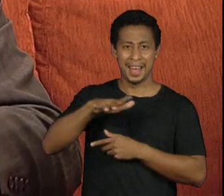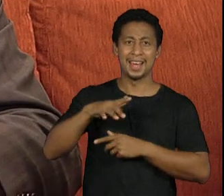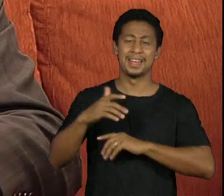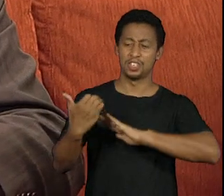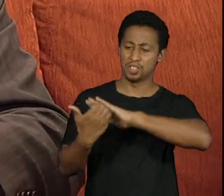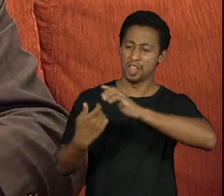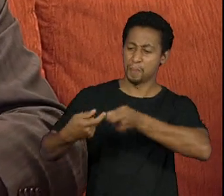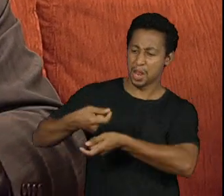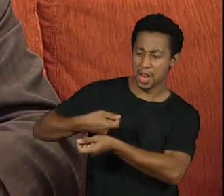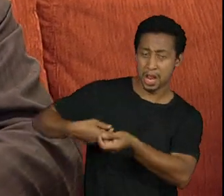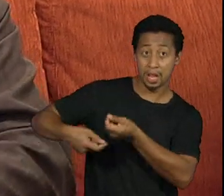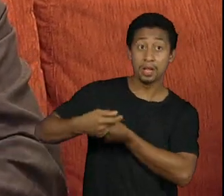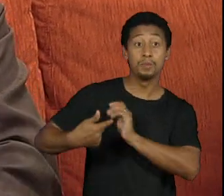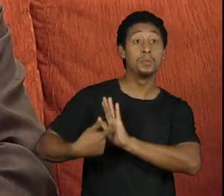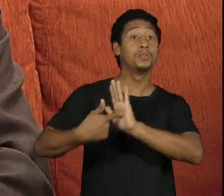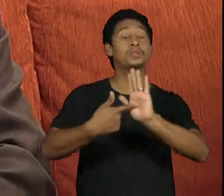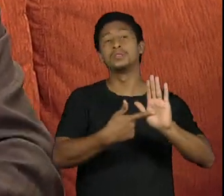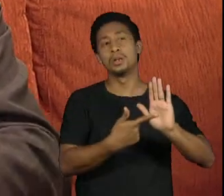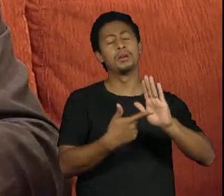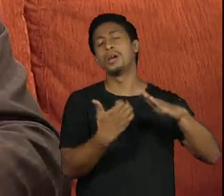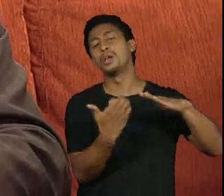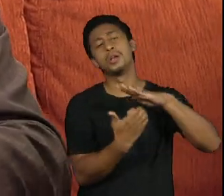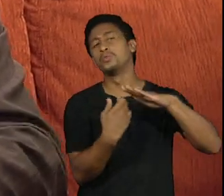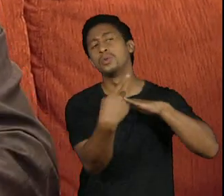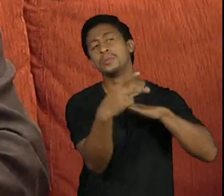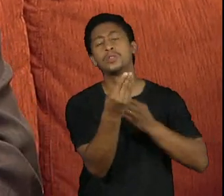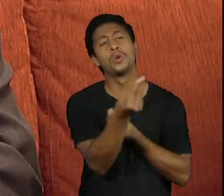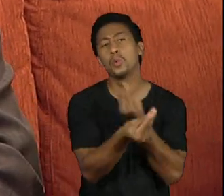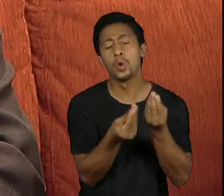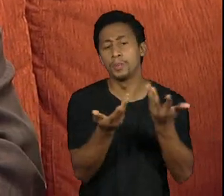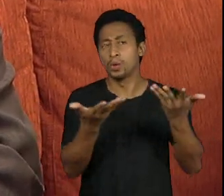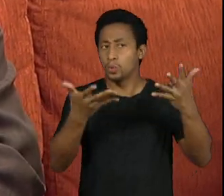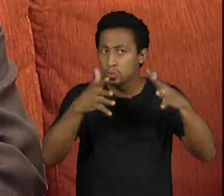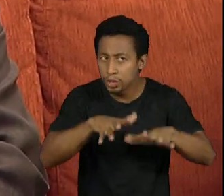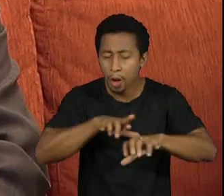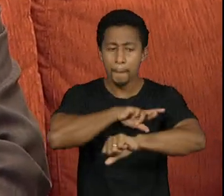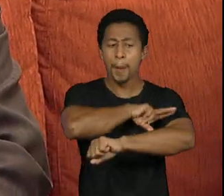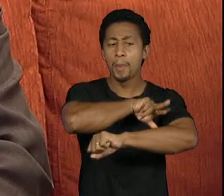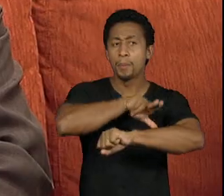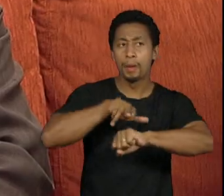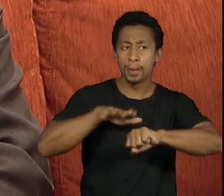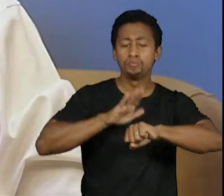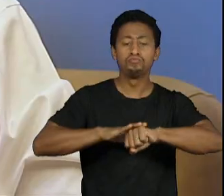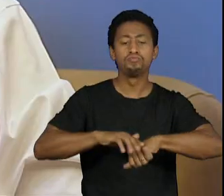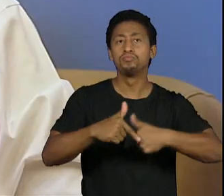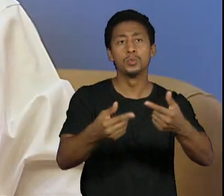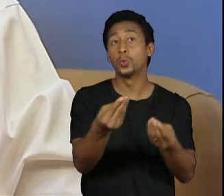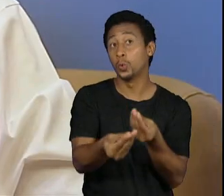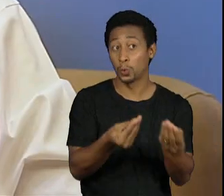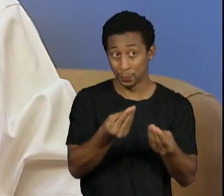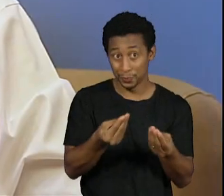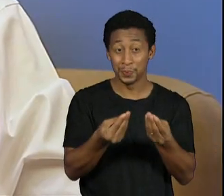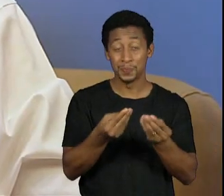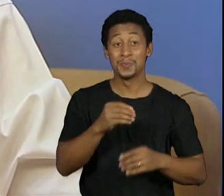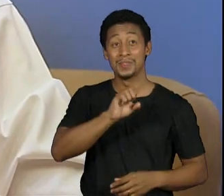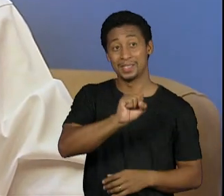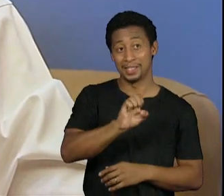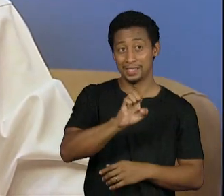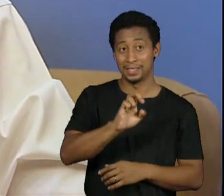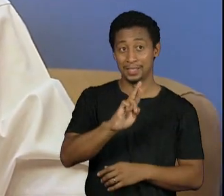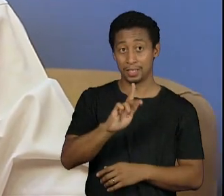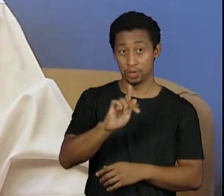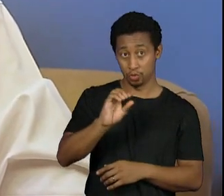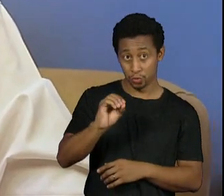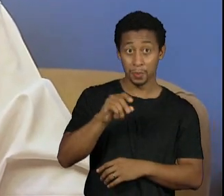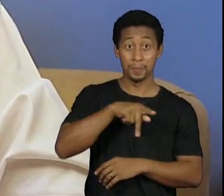como a sua empresa está conduzindo a agenda da inclusão e diversidade racial Eu vim falar com o Sérgio Real presidente do